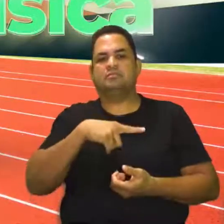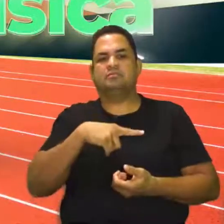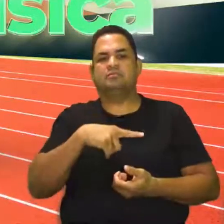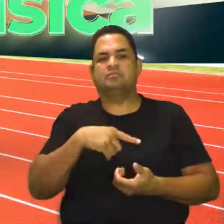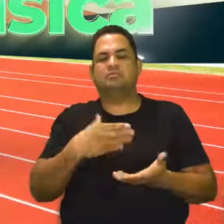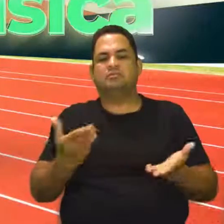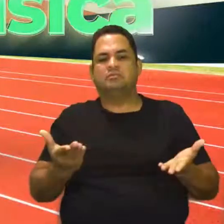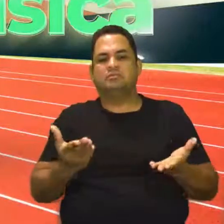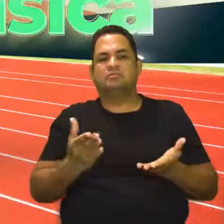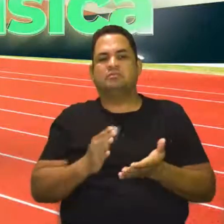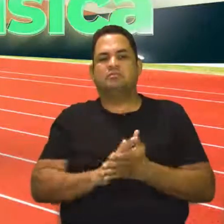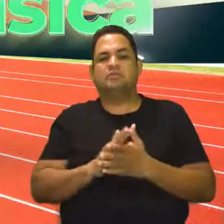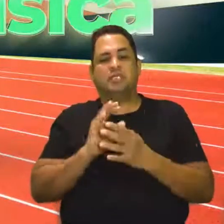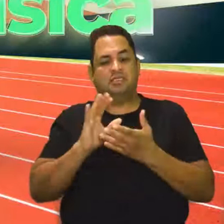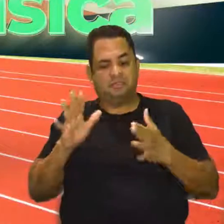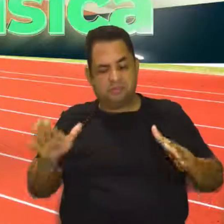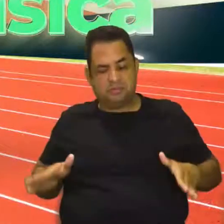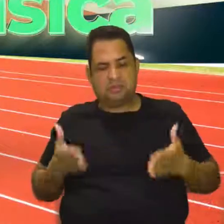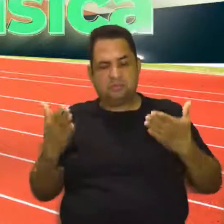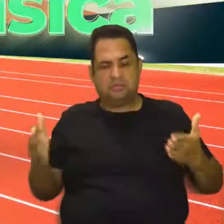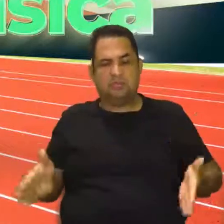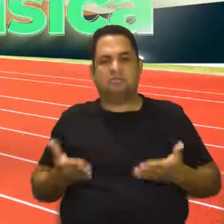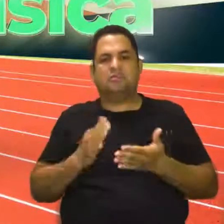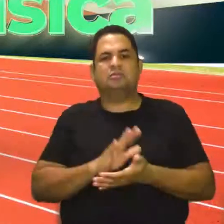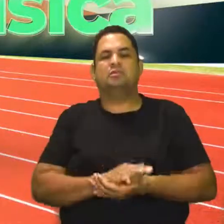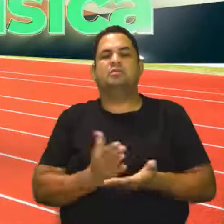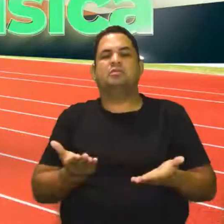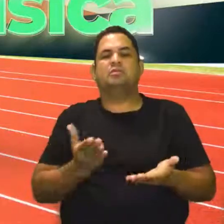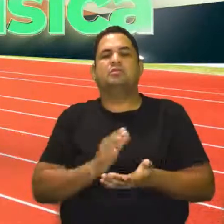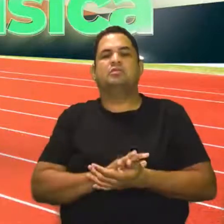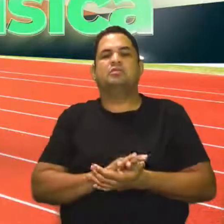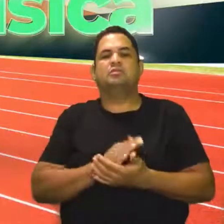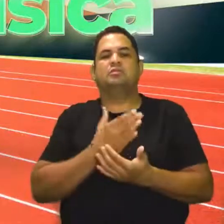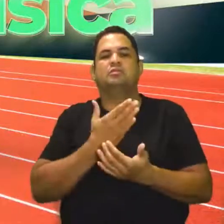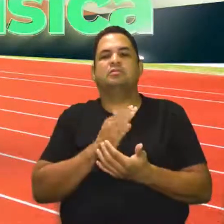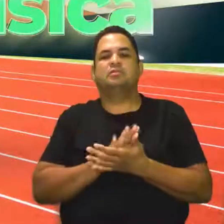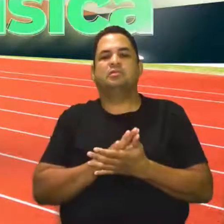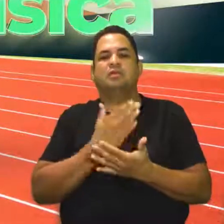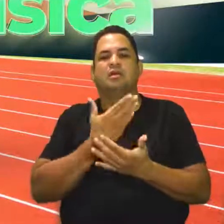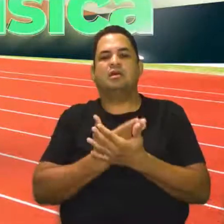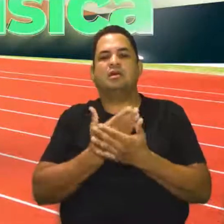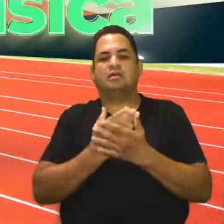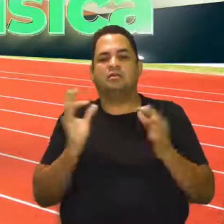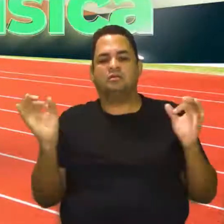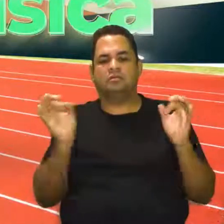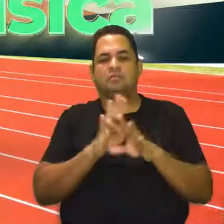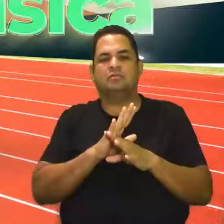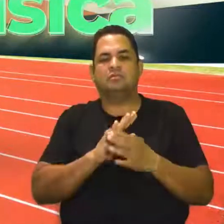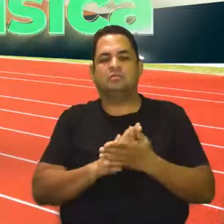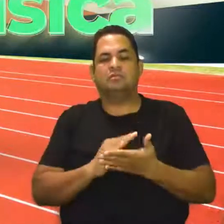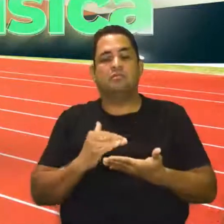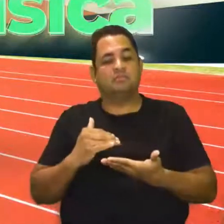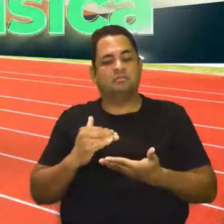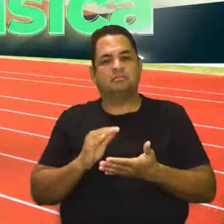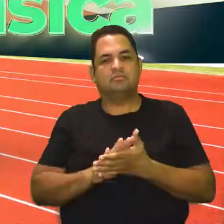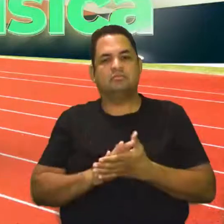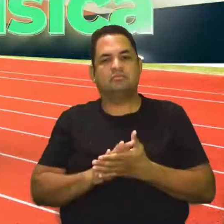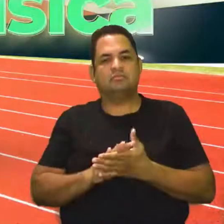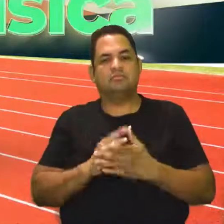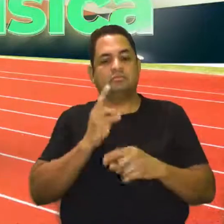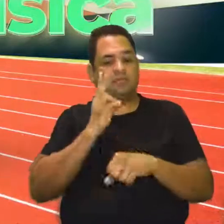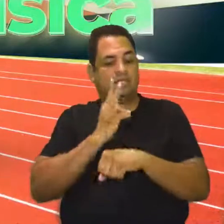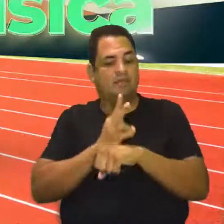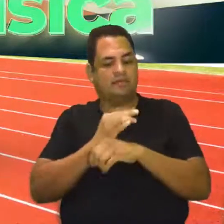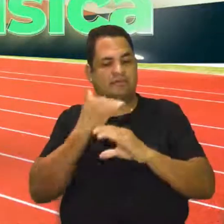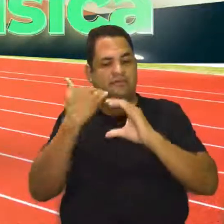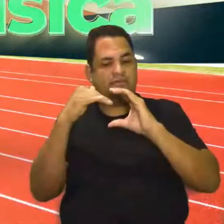a gente preza aqui e o a gente incentiva, né? Perfeito. Então, aula concluída. Até a próxima. Manda, resiste para